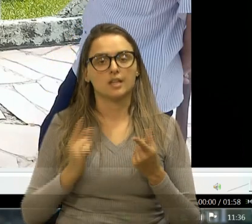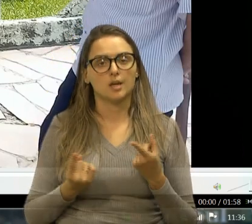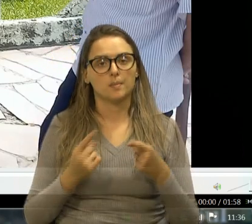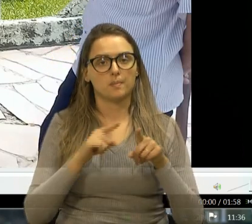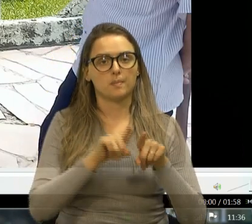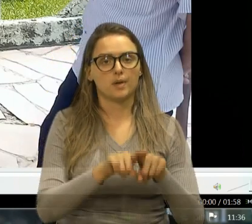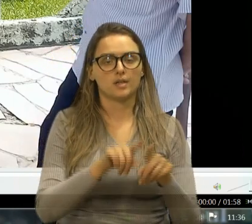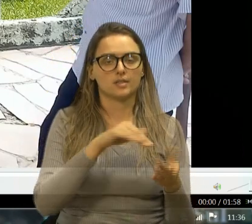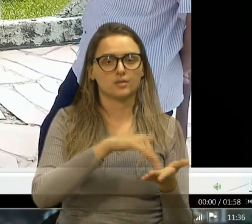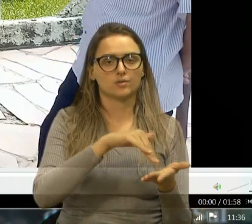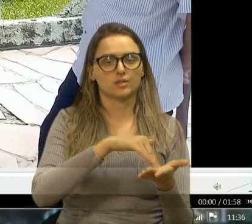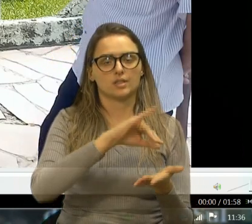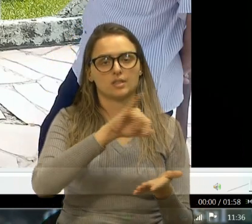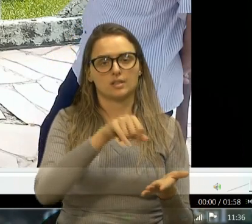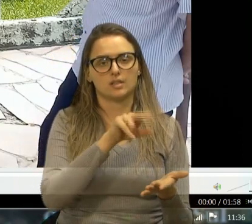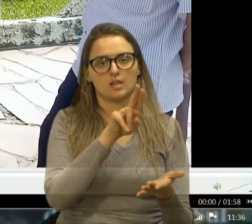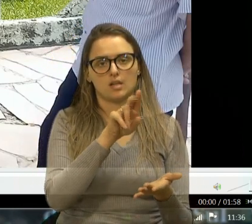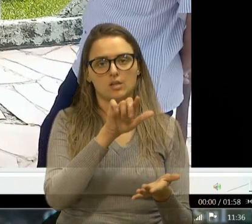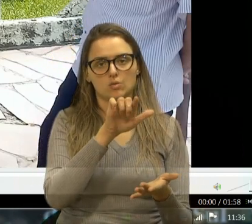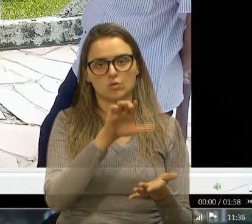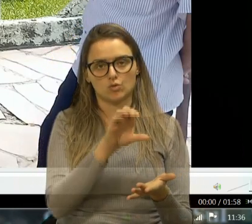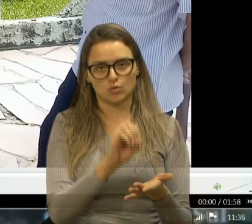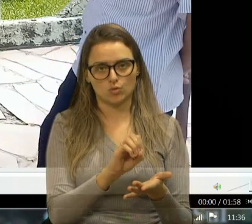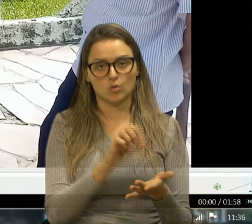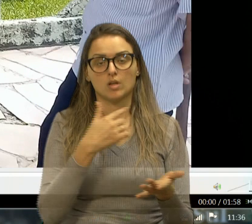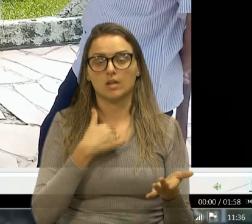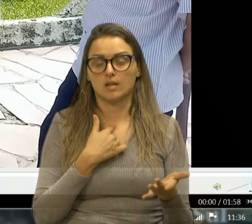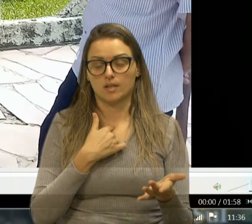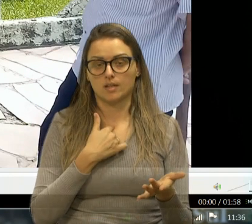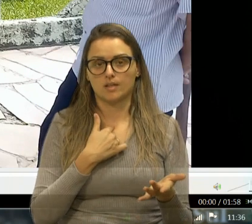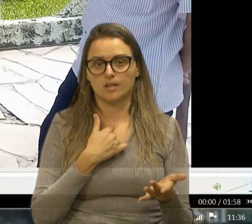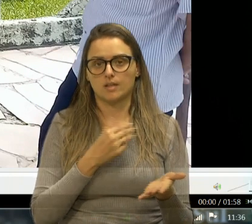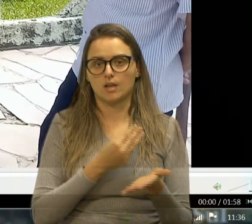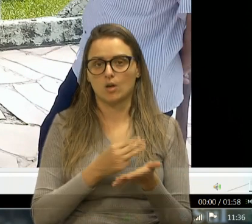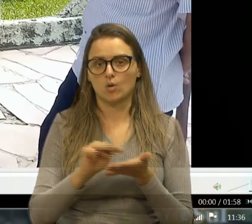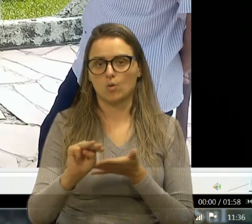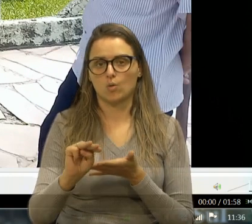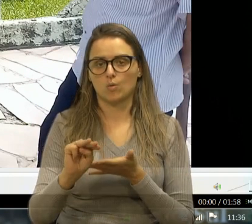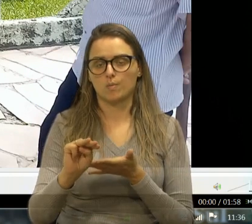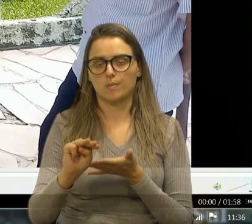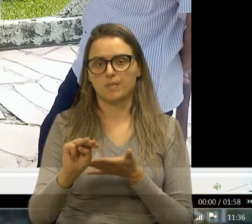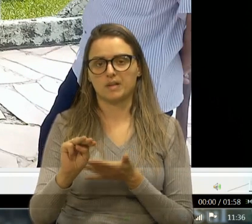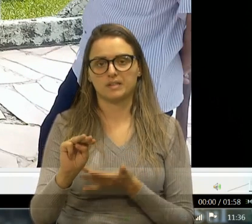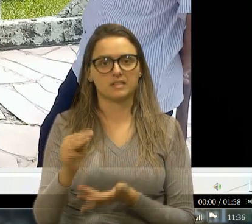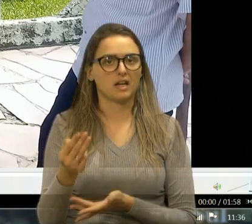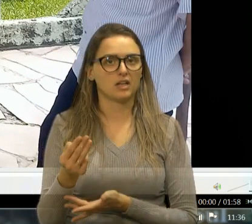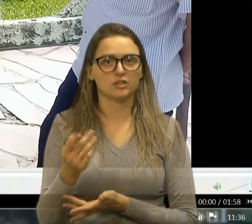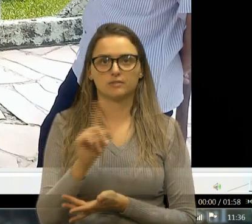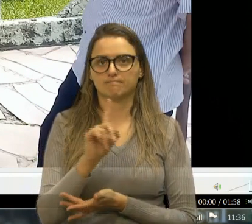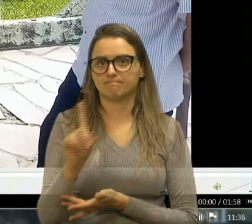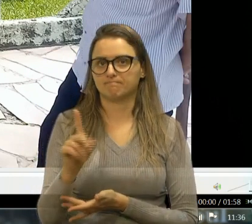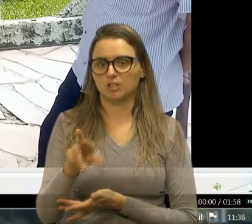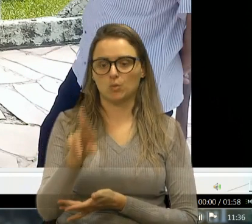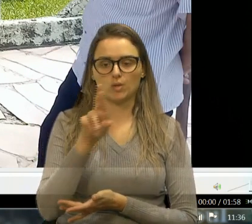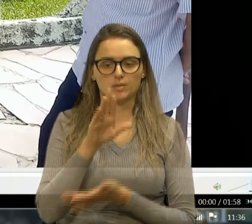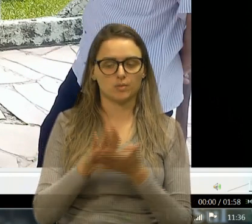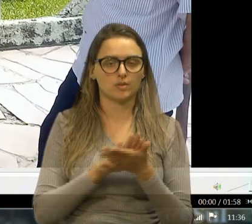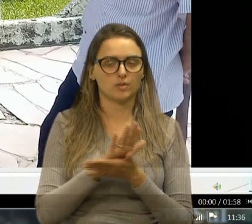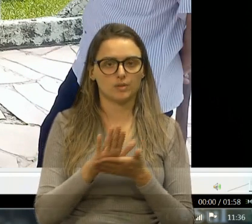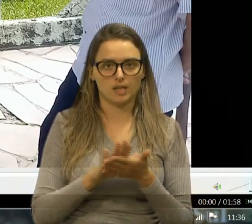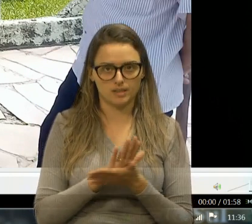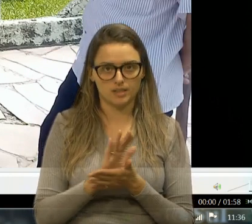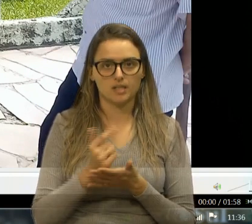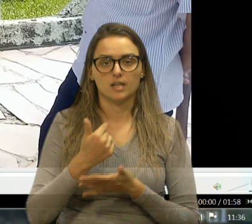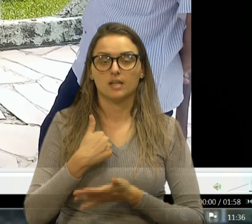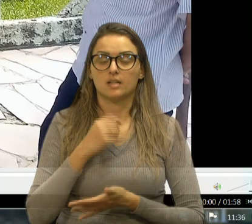secretário Júlio César, que, inclusive, eu mandei uma mensagem de voz, ele não respondeu, tem que deixar bem claro, eu gosto de, se a